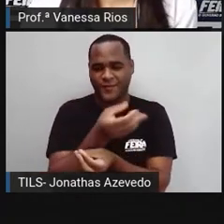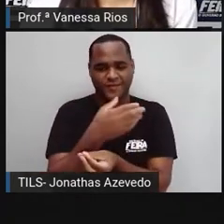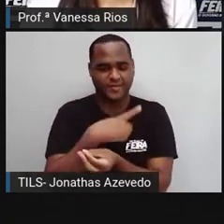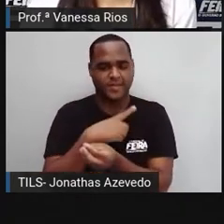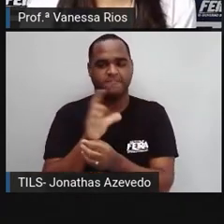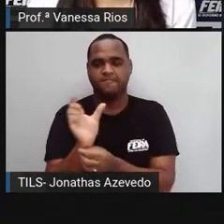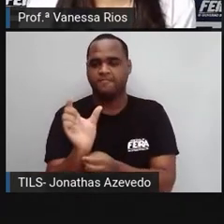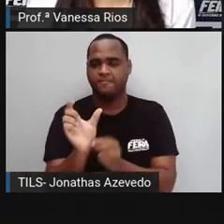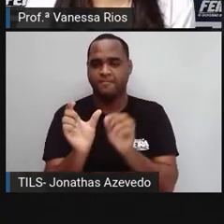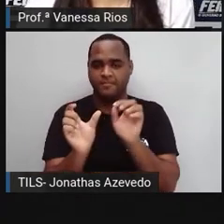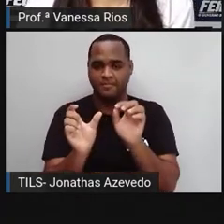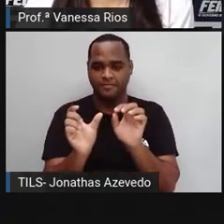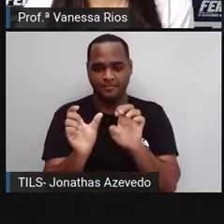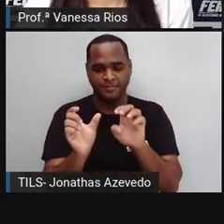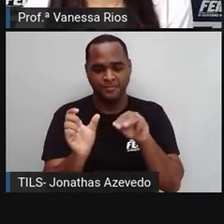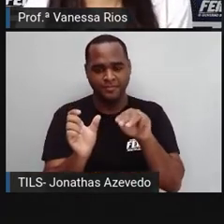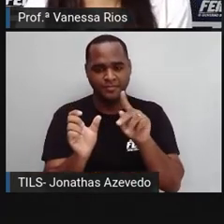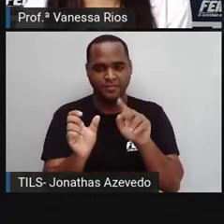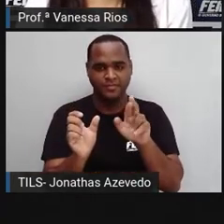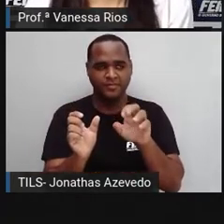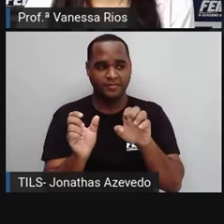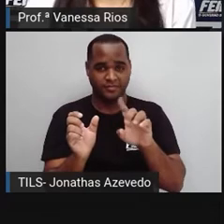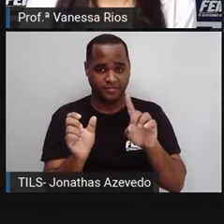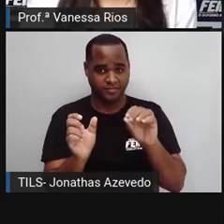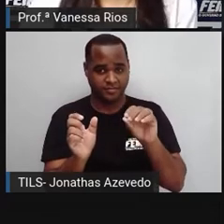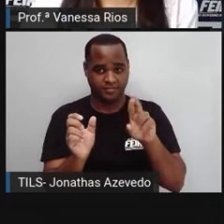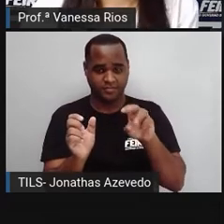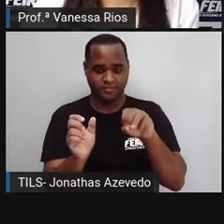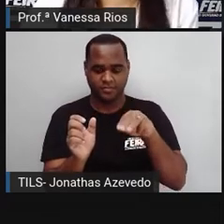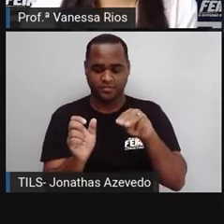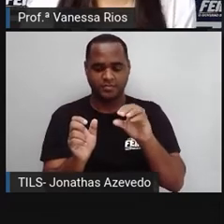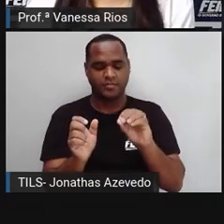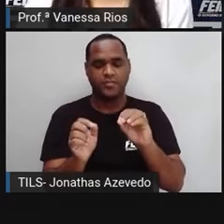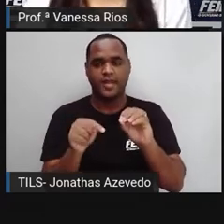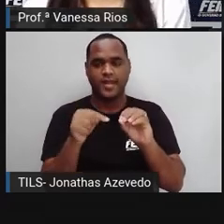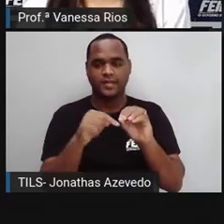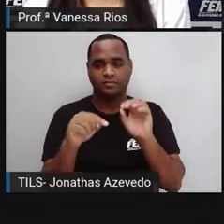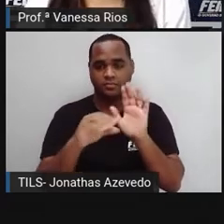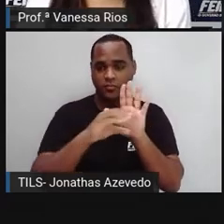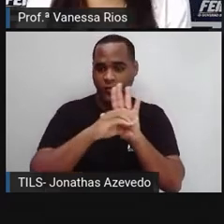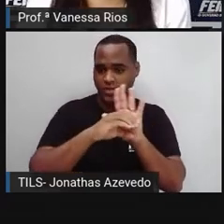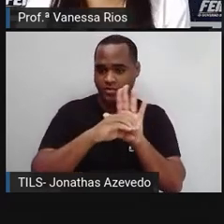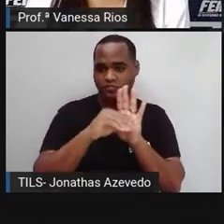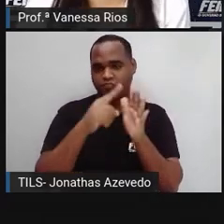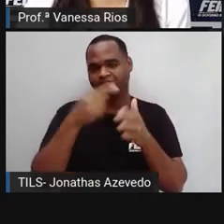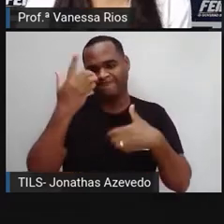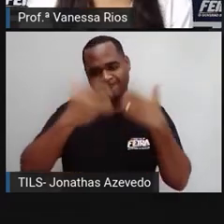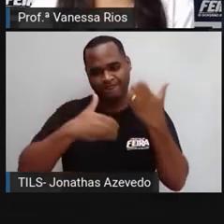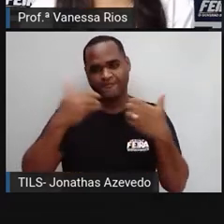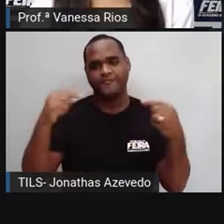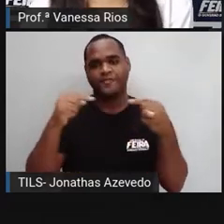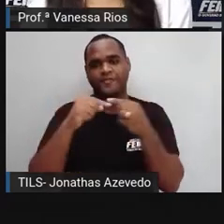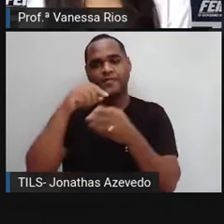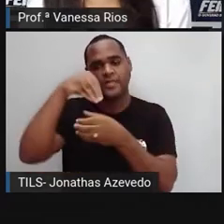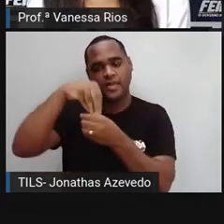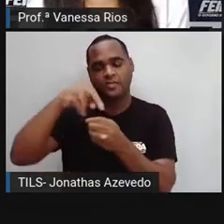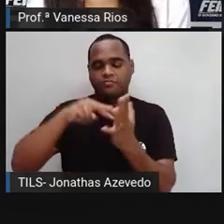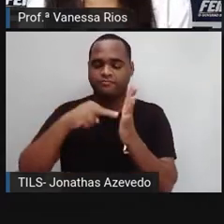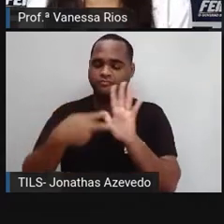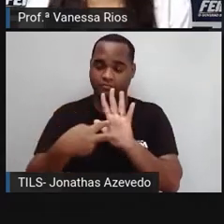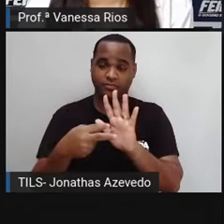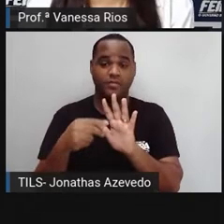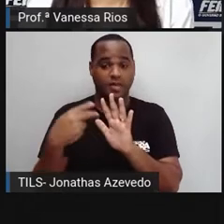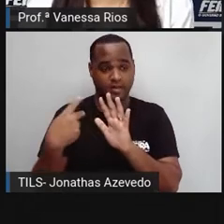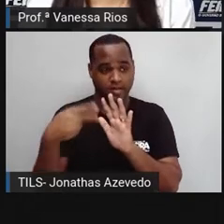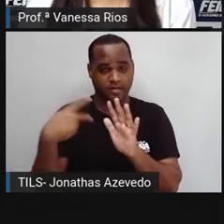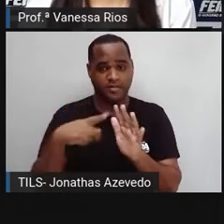a palavra empreendedorismo, dentro do seu conceito, da sua explicação, dentro da sua definição,